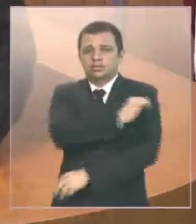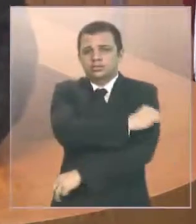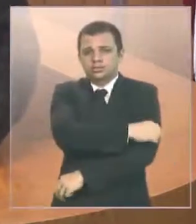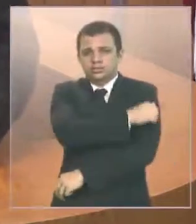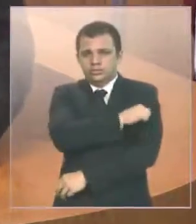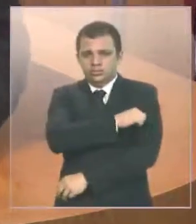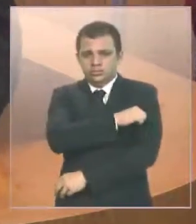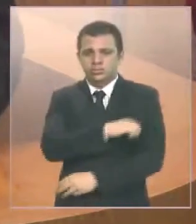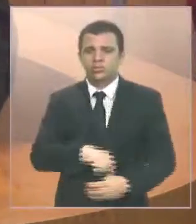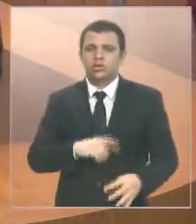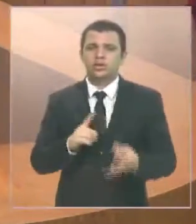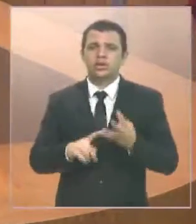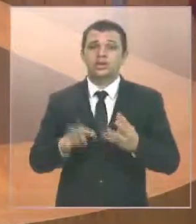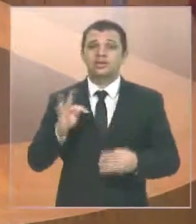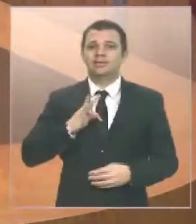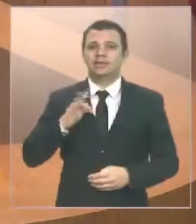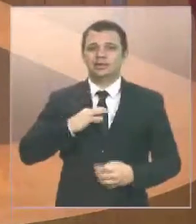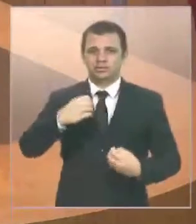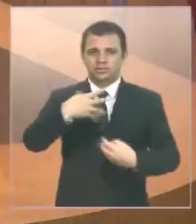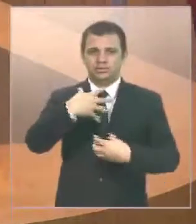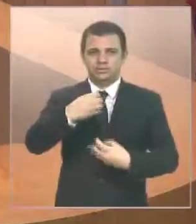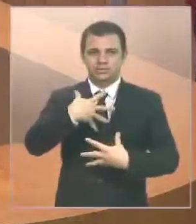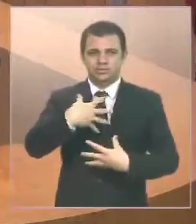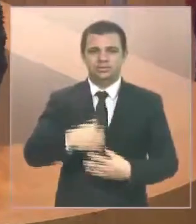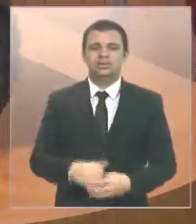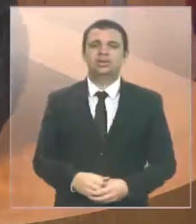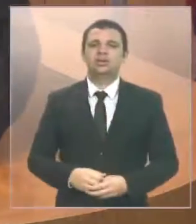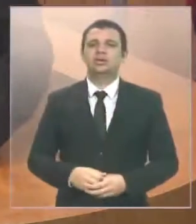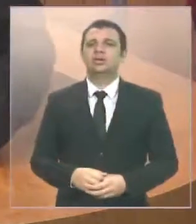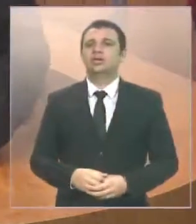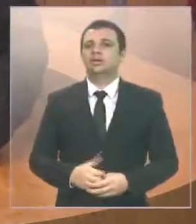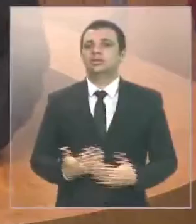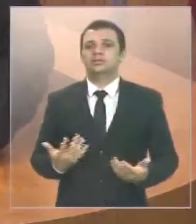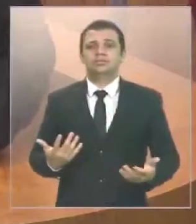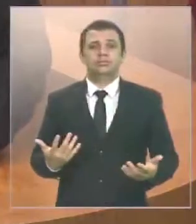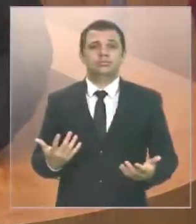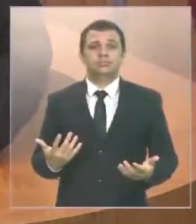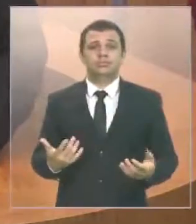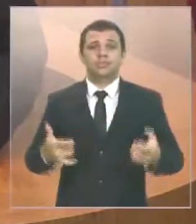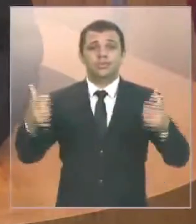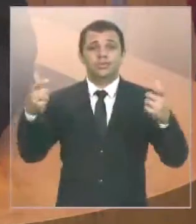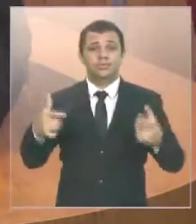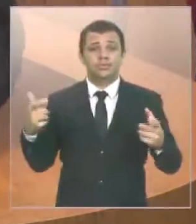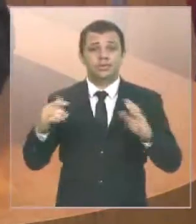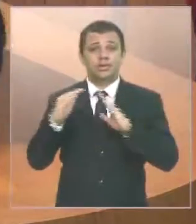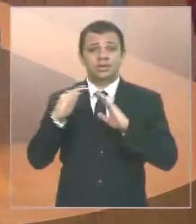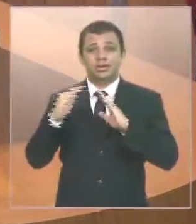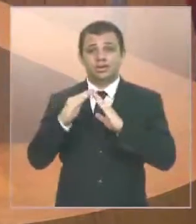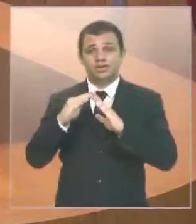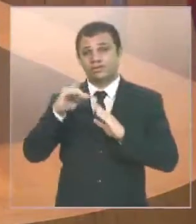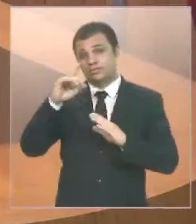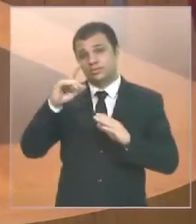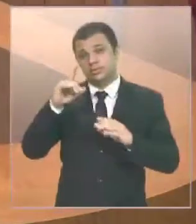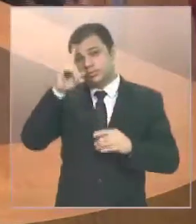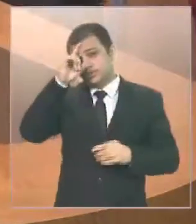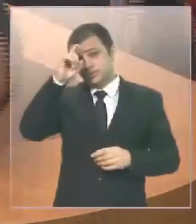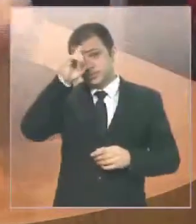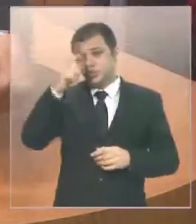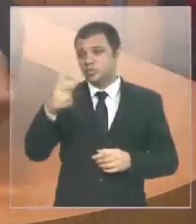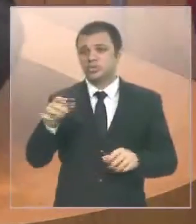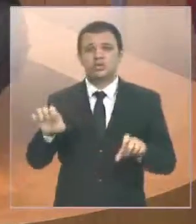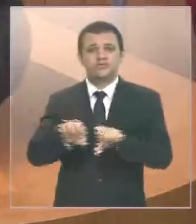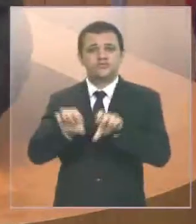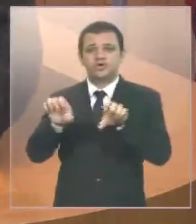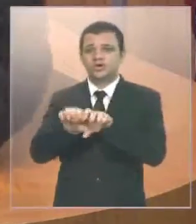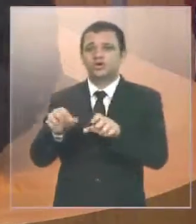um hospital que não tem um mínimo de infraestrutura, não tem uma medicação para oferecer para a população. E